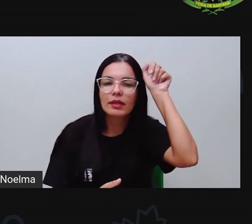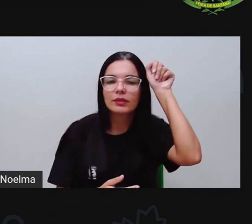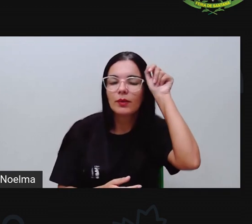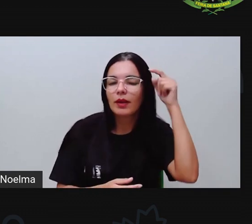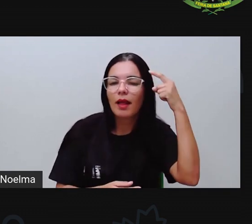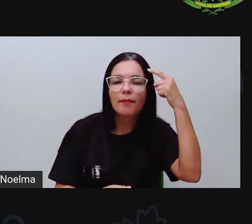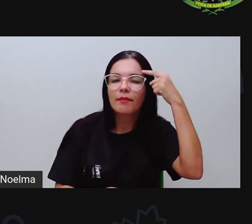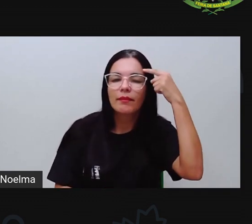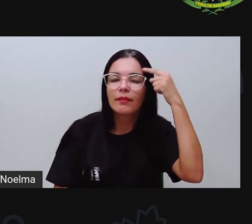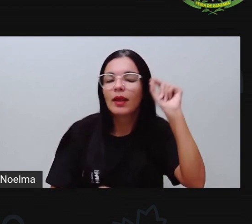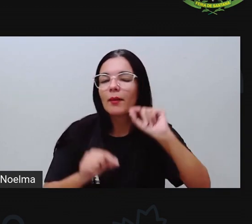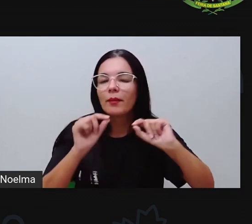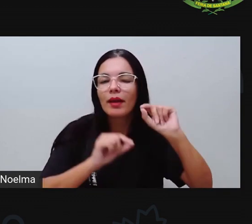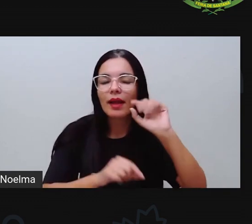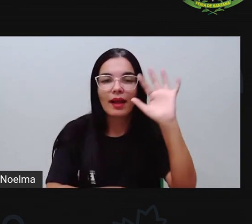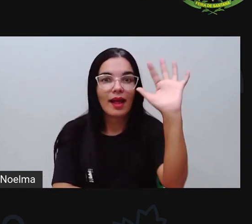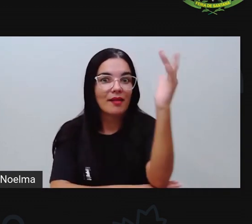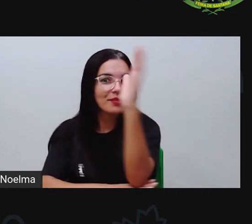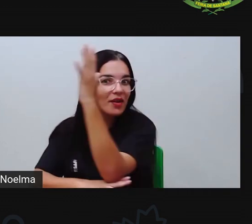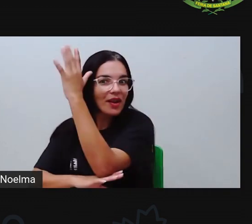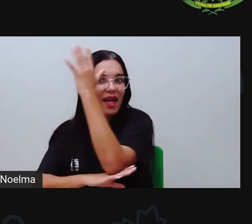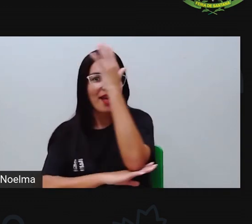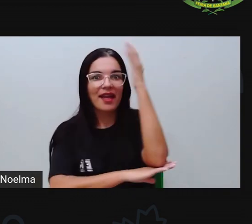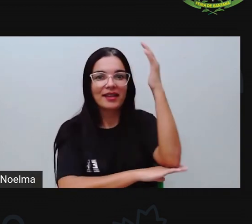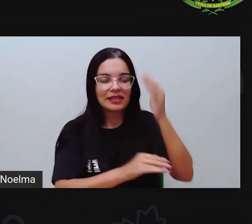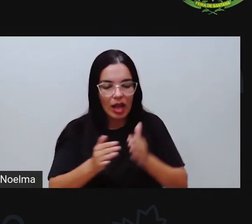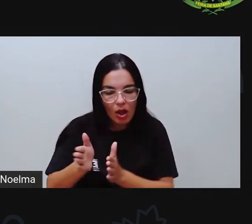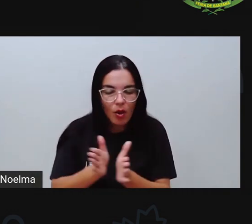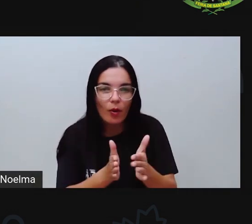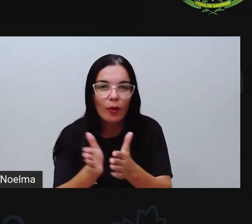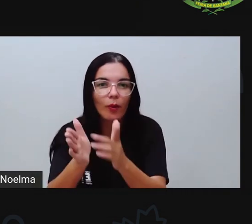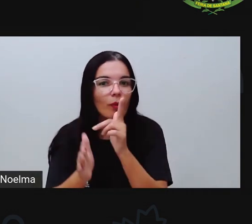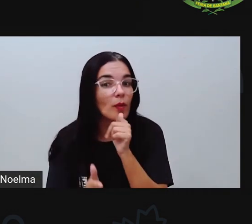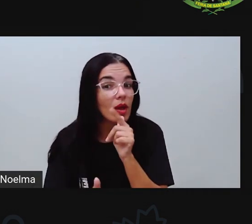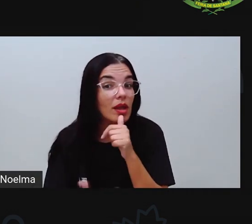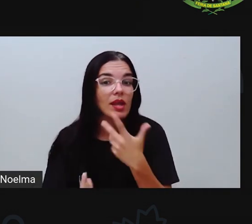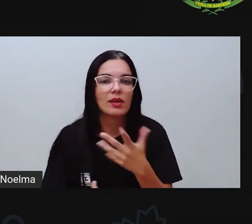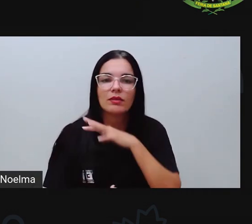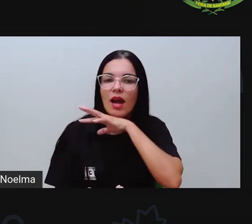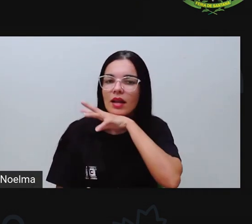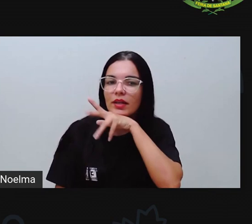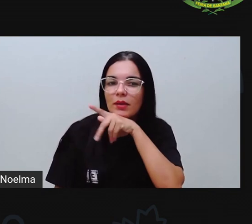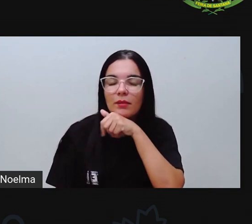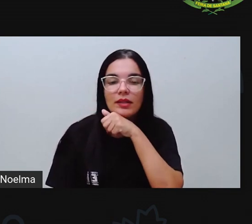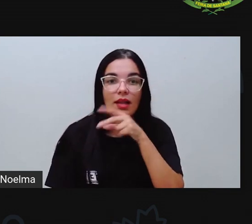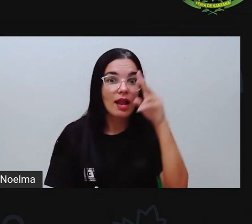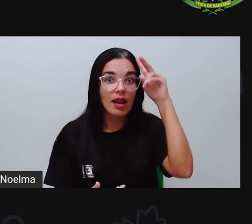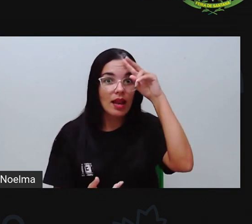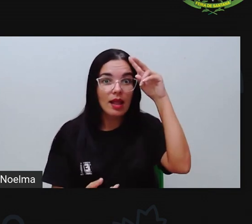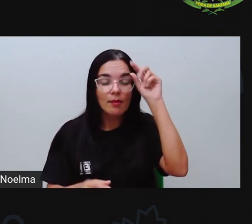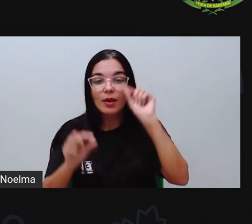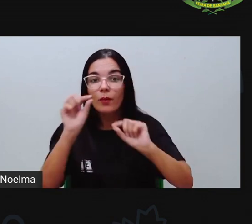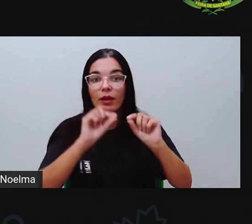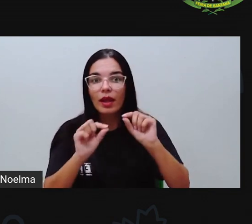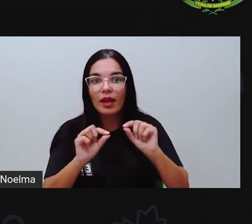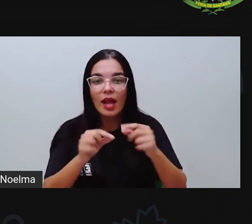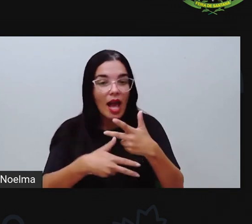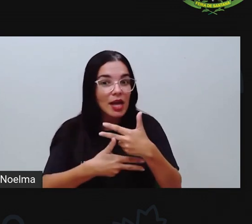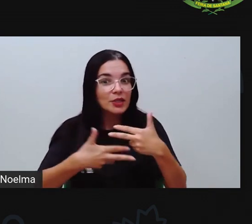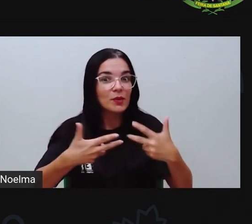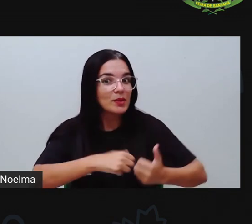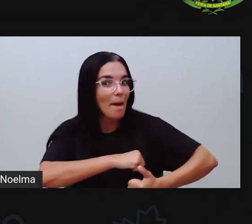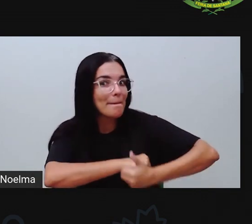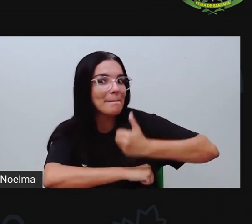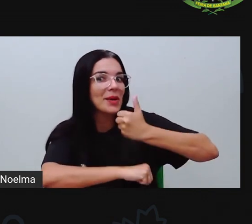florestas, né, do rio, dos animais, a gente lembra somente das coisas positivas, né, que esse bioma, ele